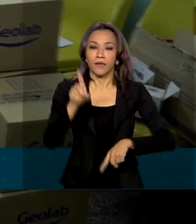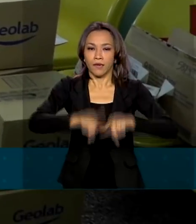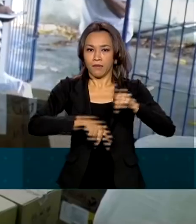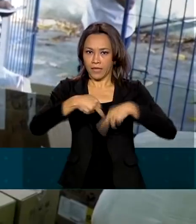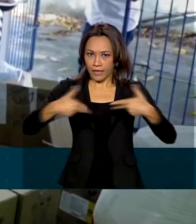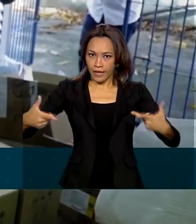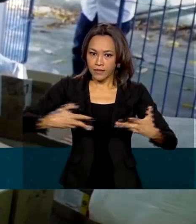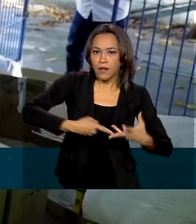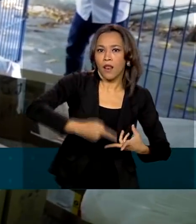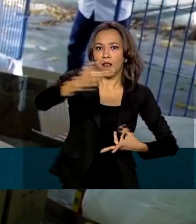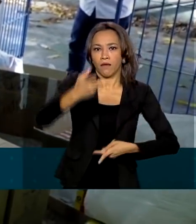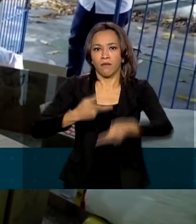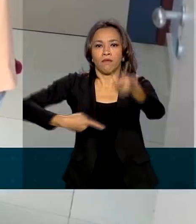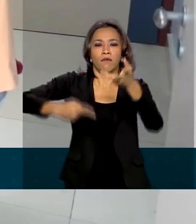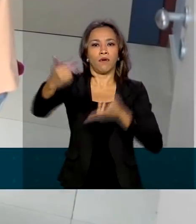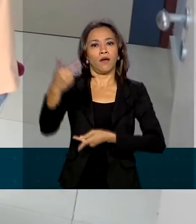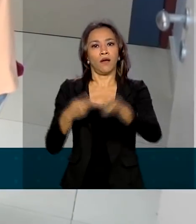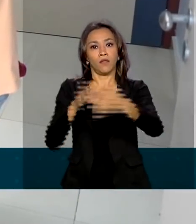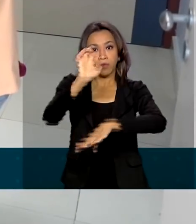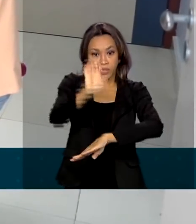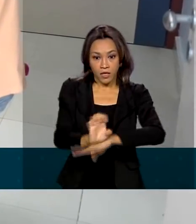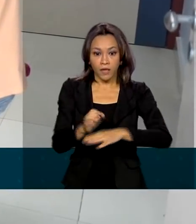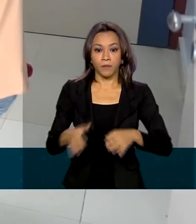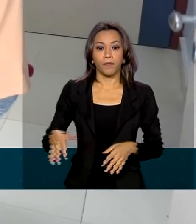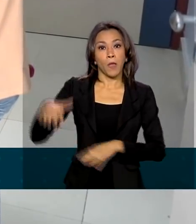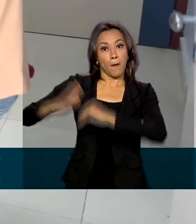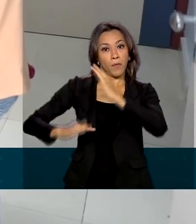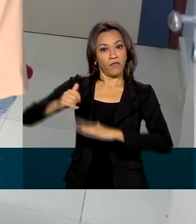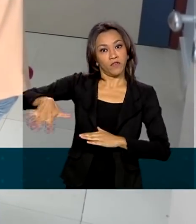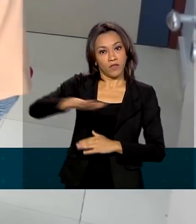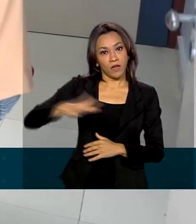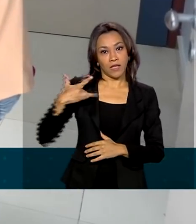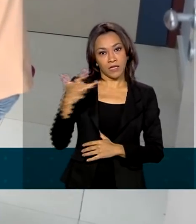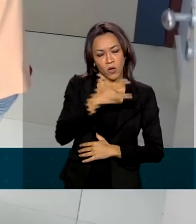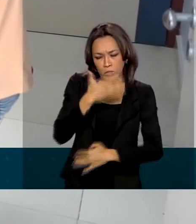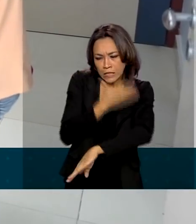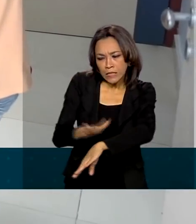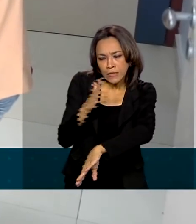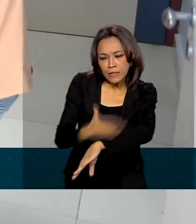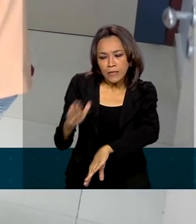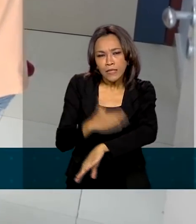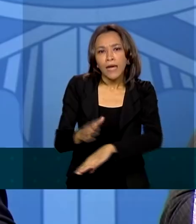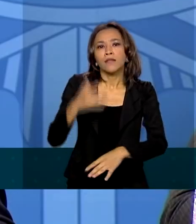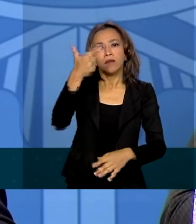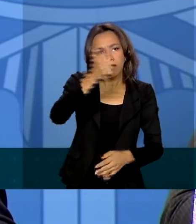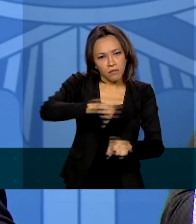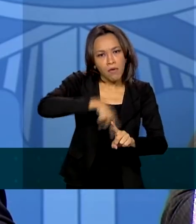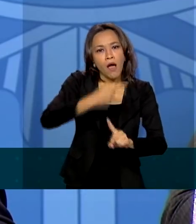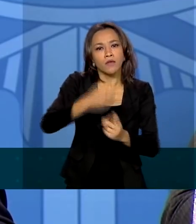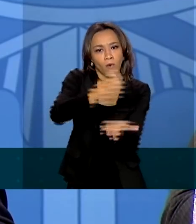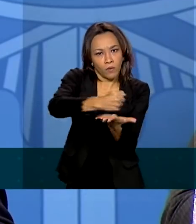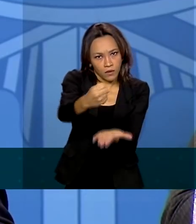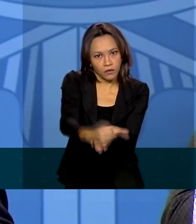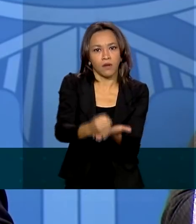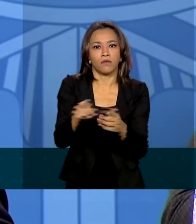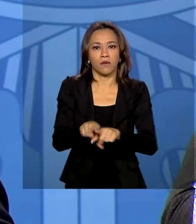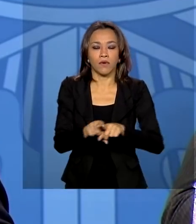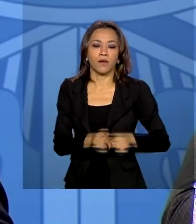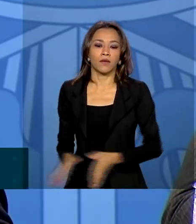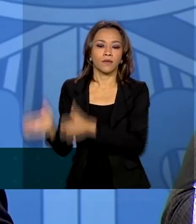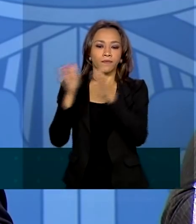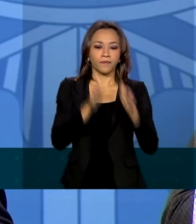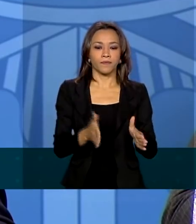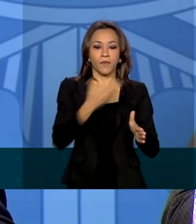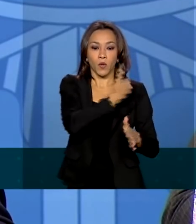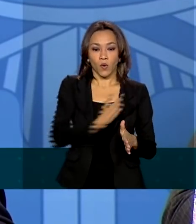transportados para o estado. Profissionais de saúde foram treinados e contratados. O governo federal também está fazendo um